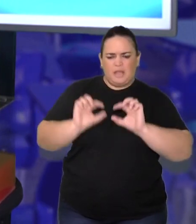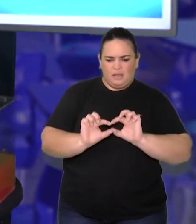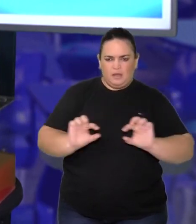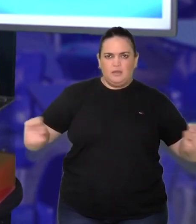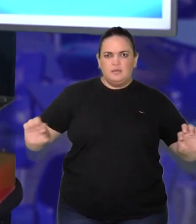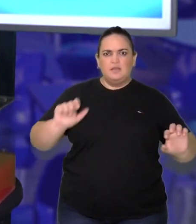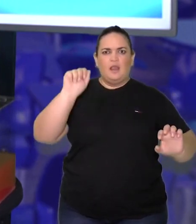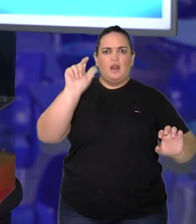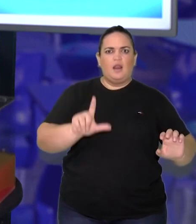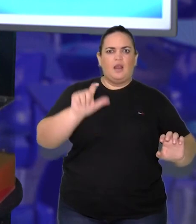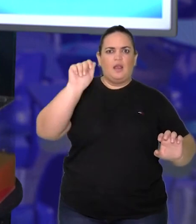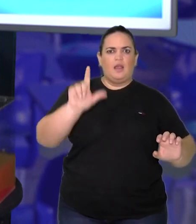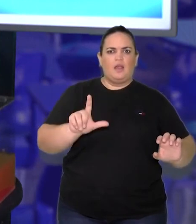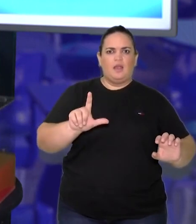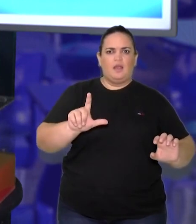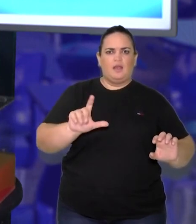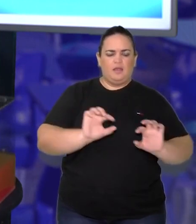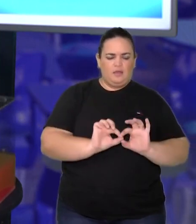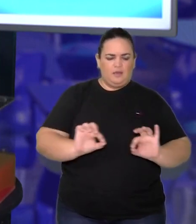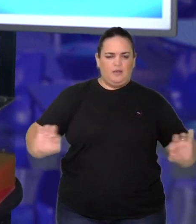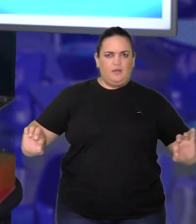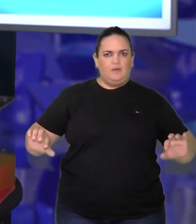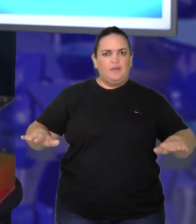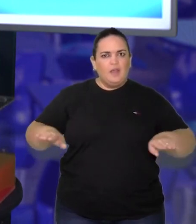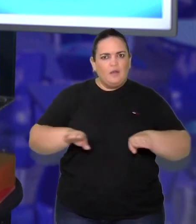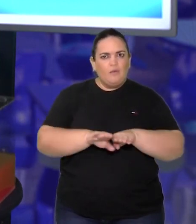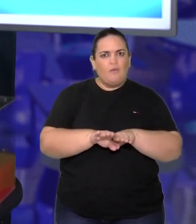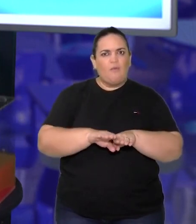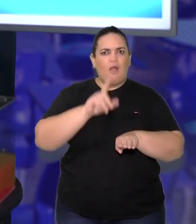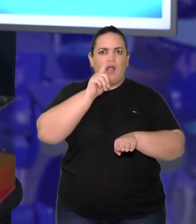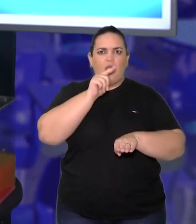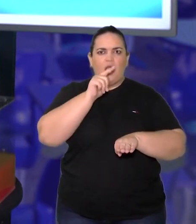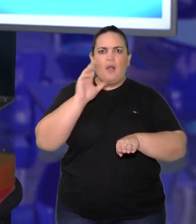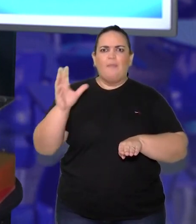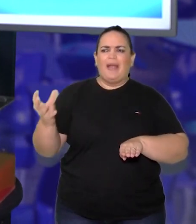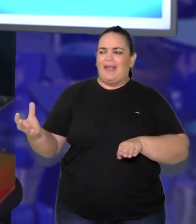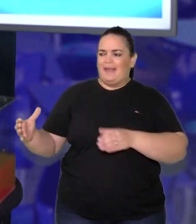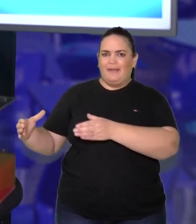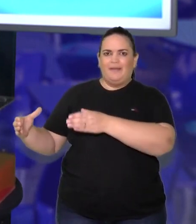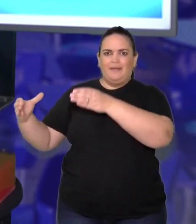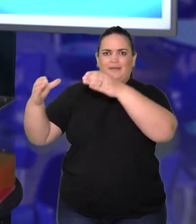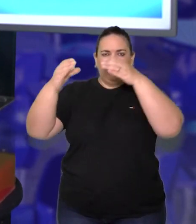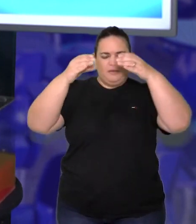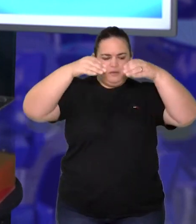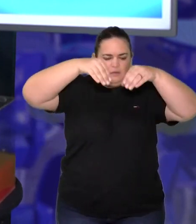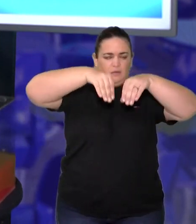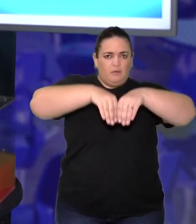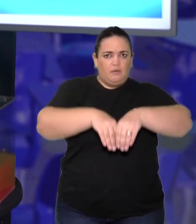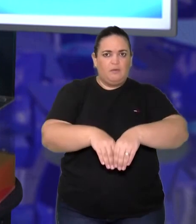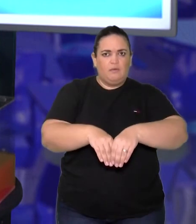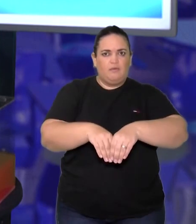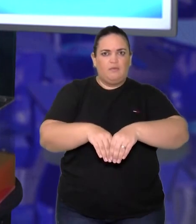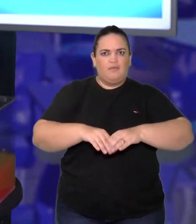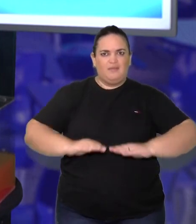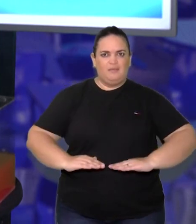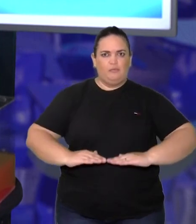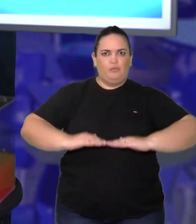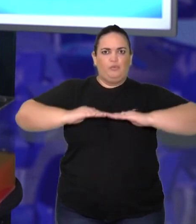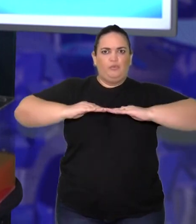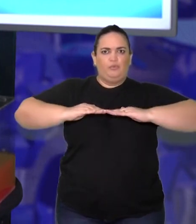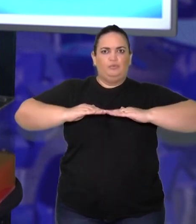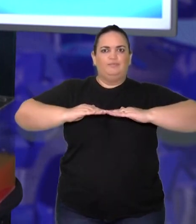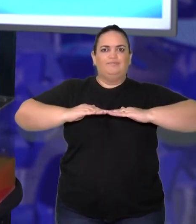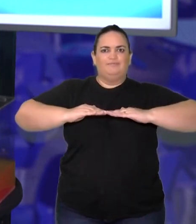que houve um pequeno deslocamento, tá? Agora, vamos fazer a remoção.